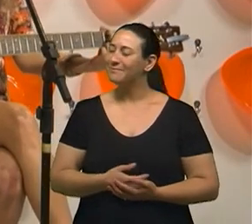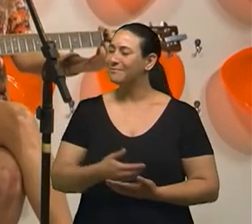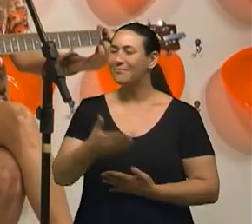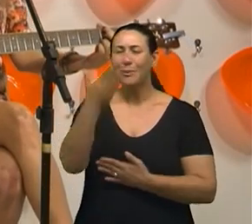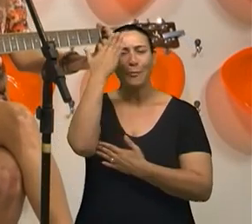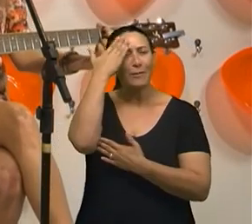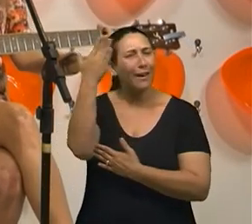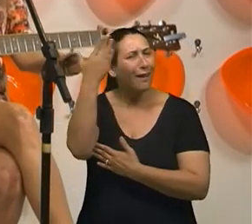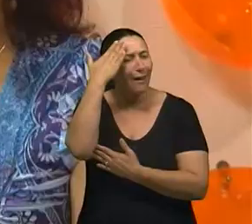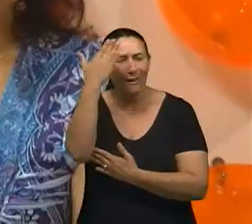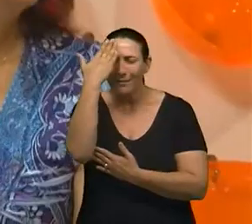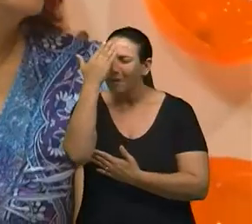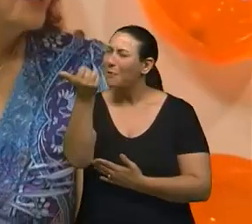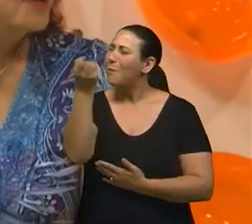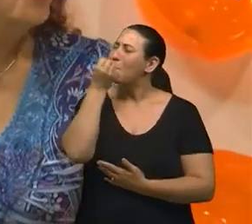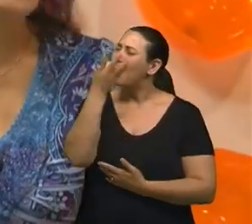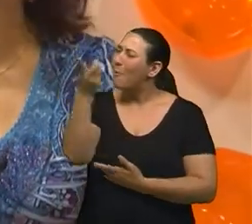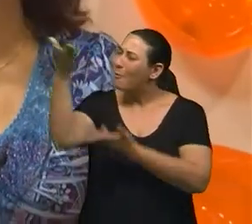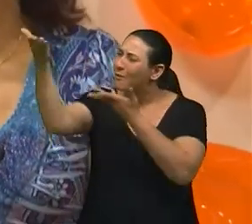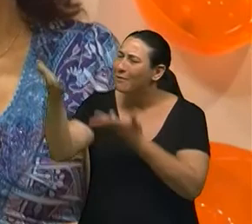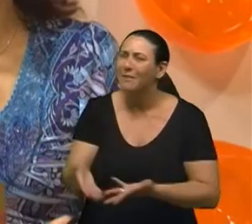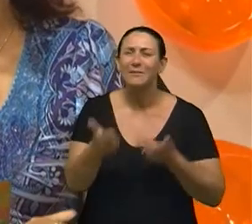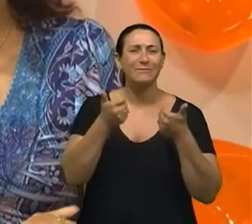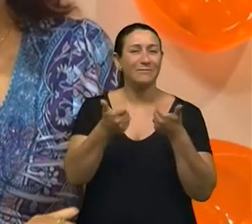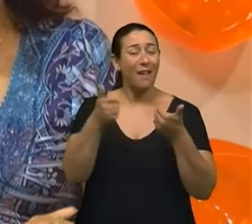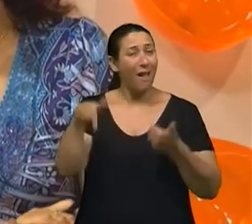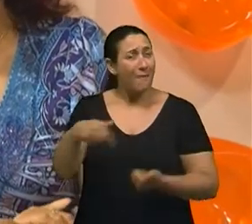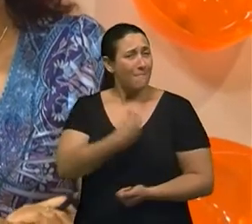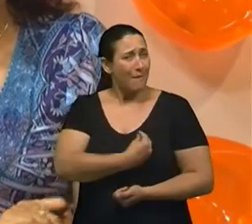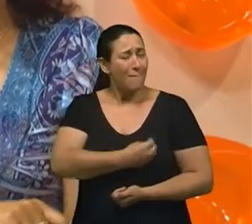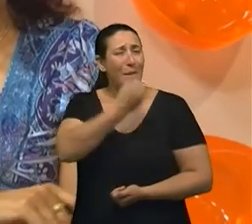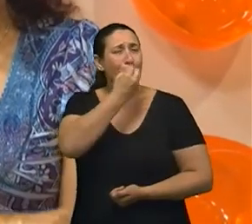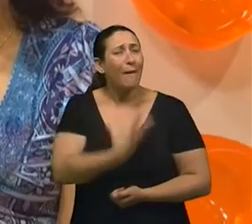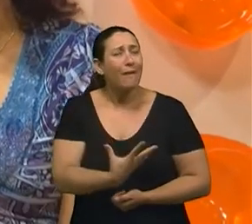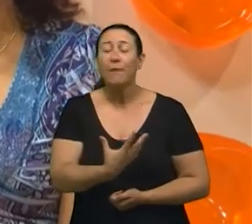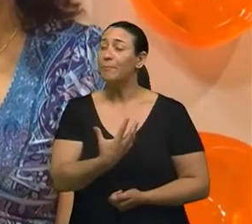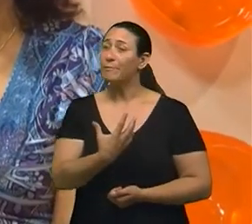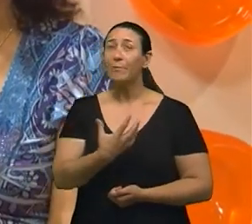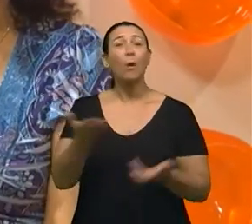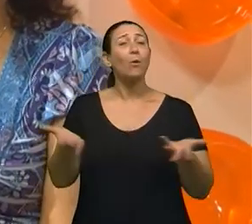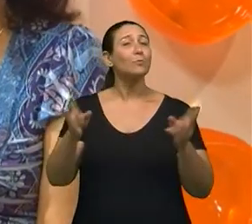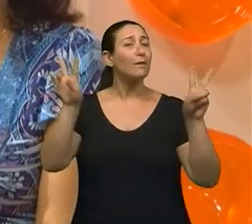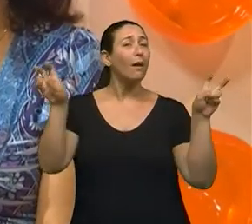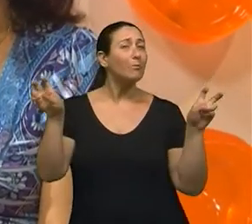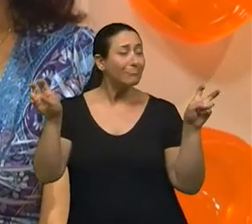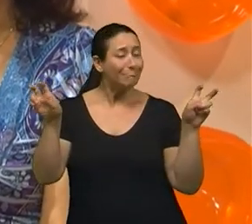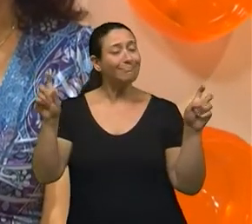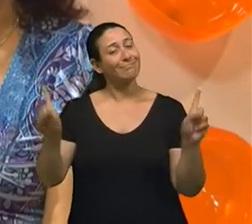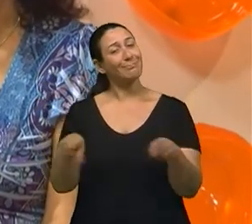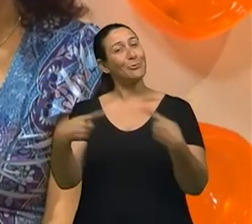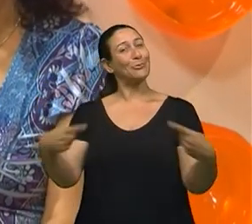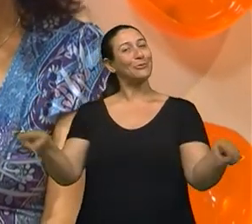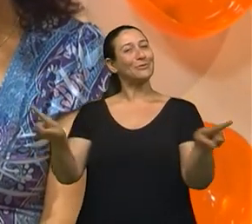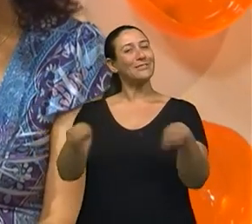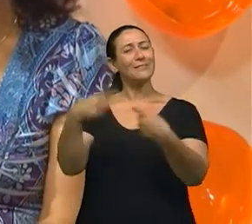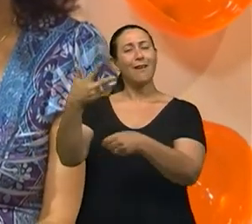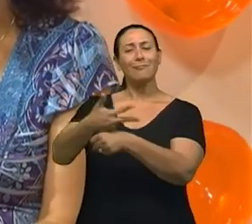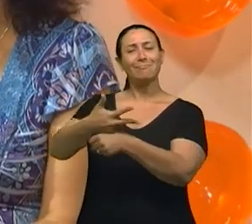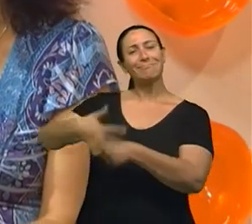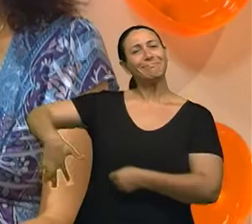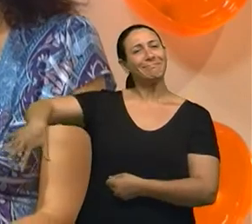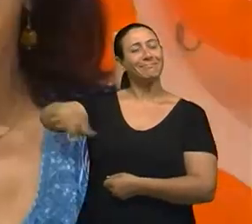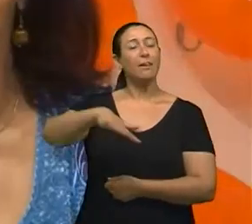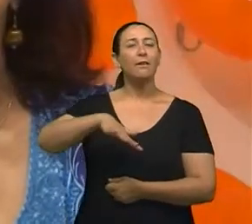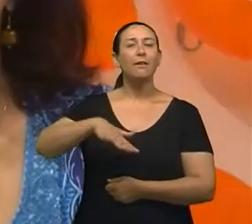É muito bom te ter aqui conosco no Viva Bem. E hoje o nosso tema é sobre música na terceira